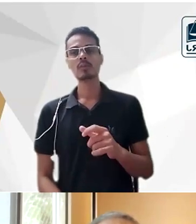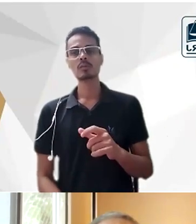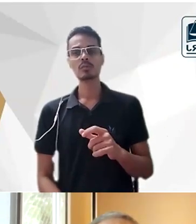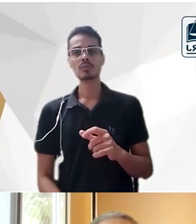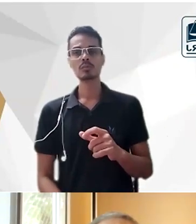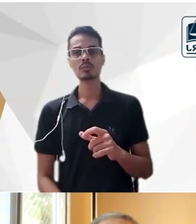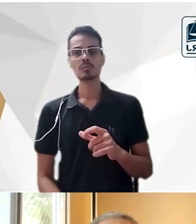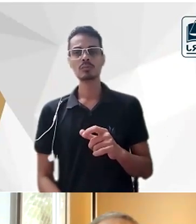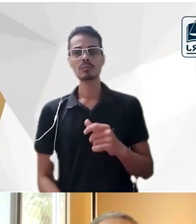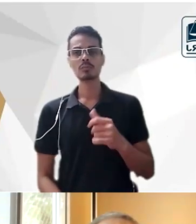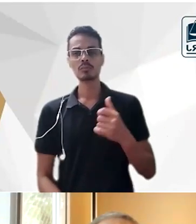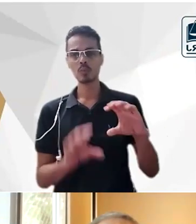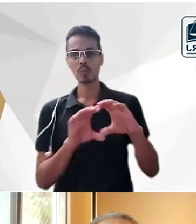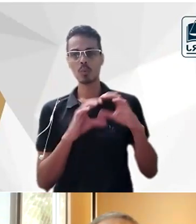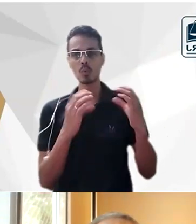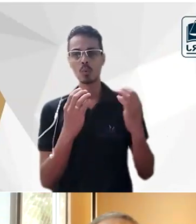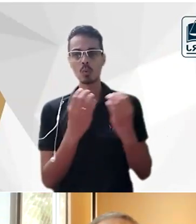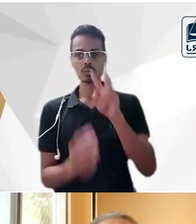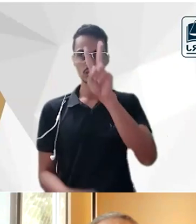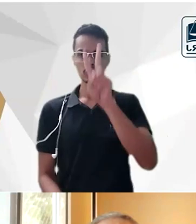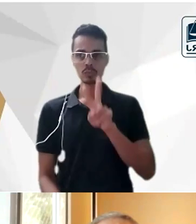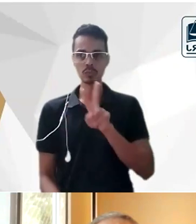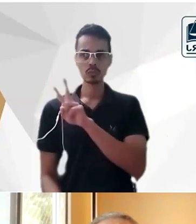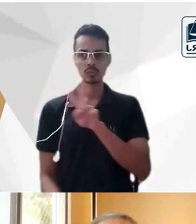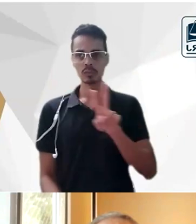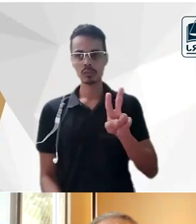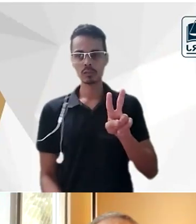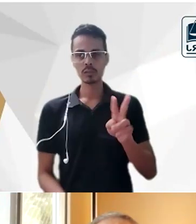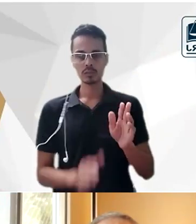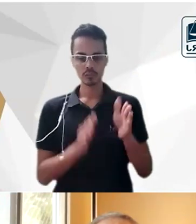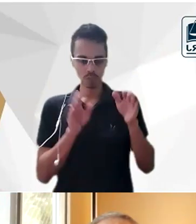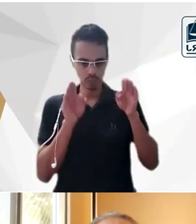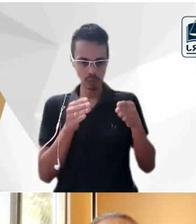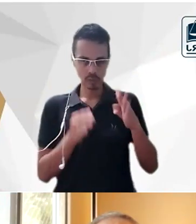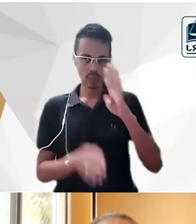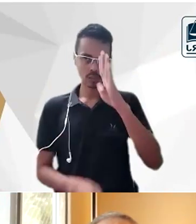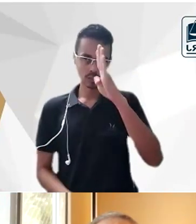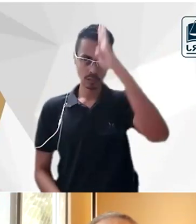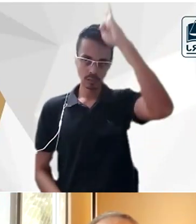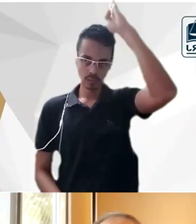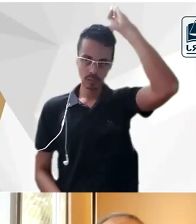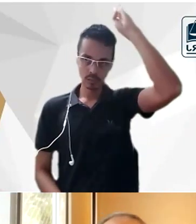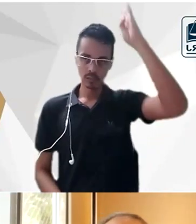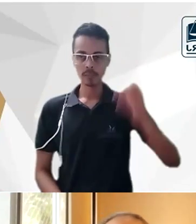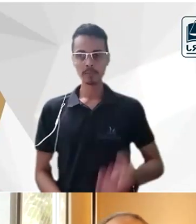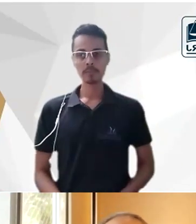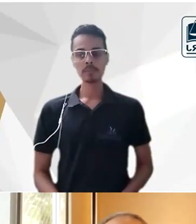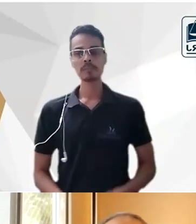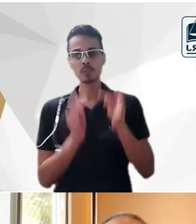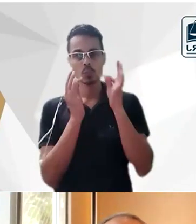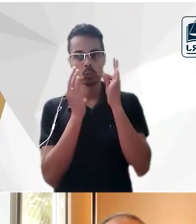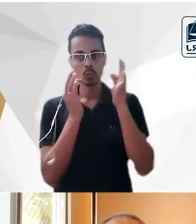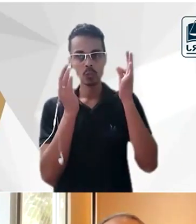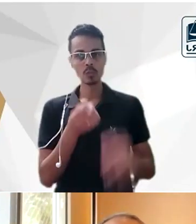essa política de centralização romana é basicamente esse tomismo como a nova filosofia oficial da